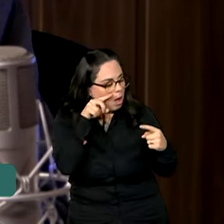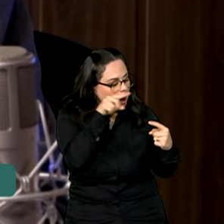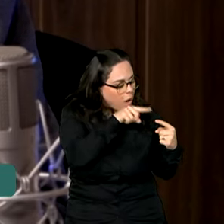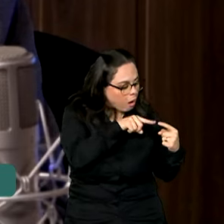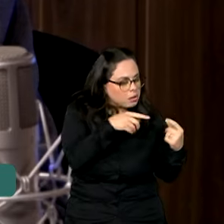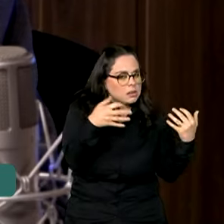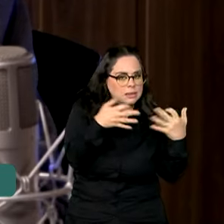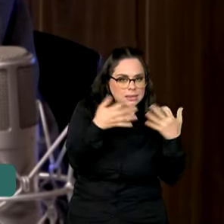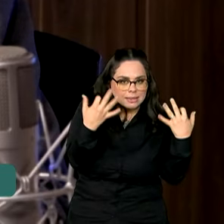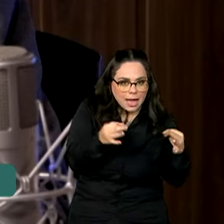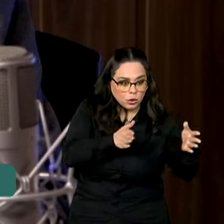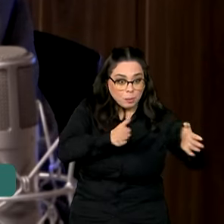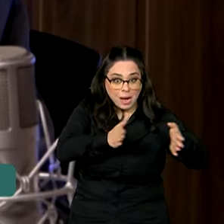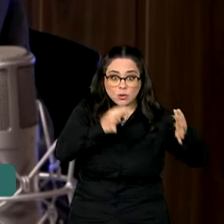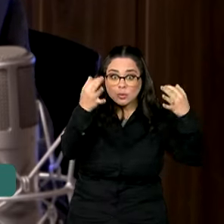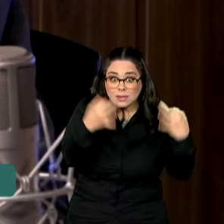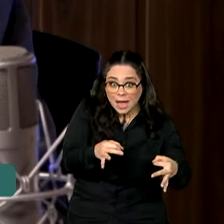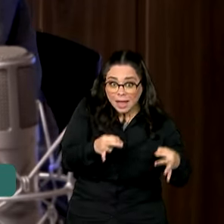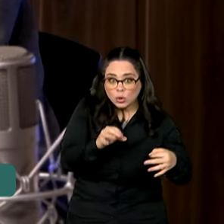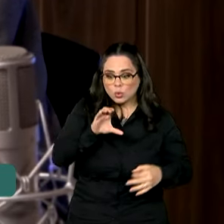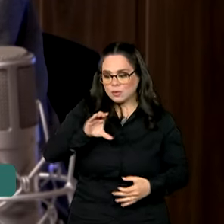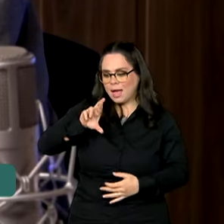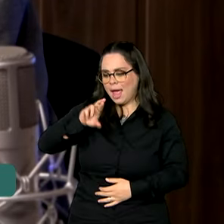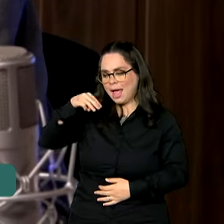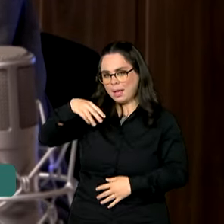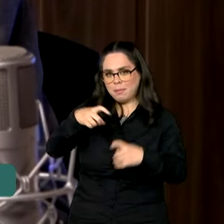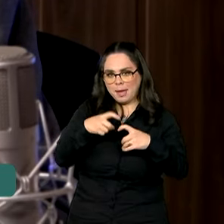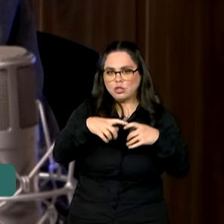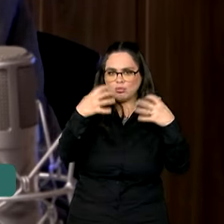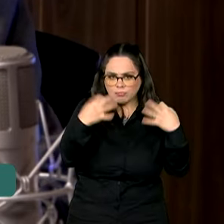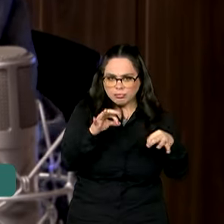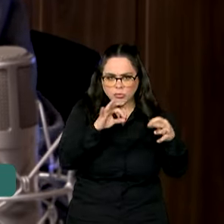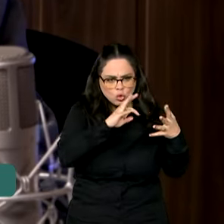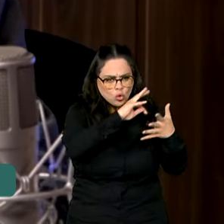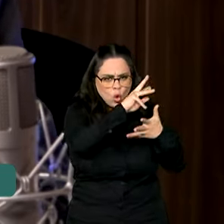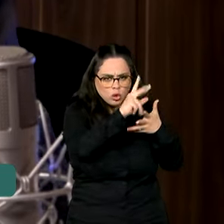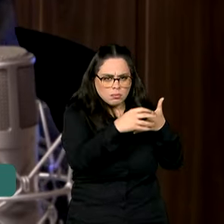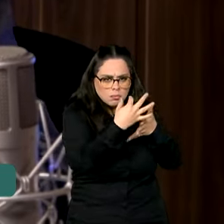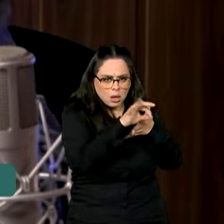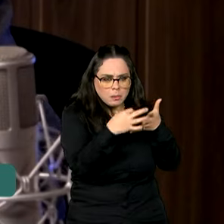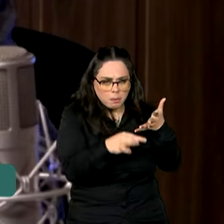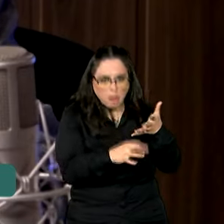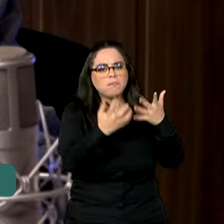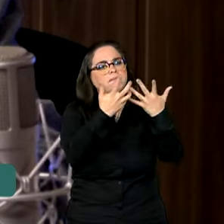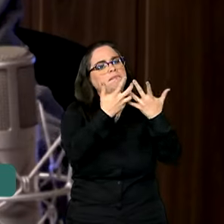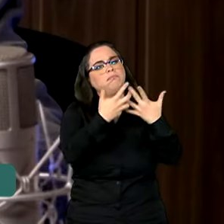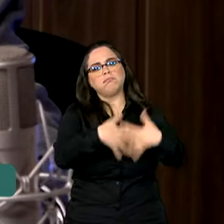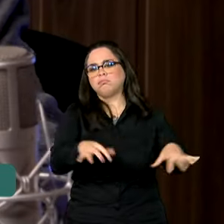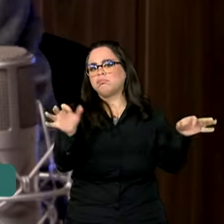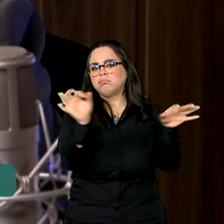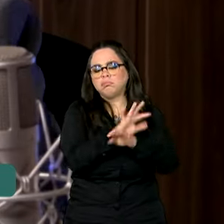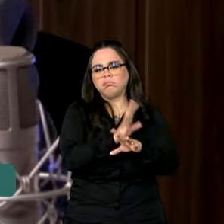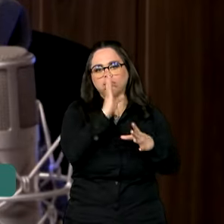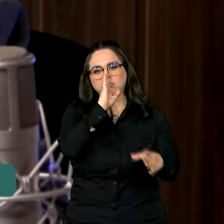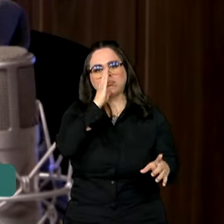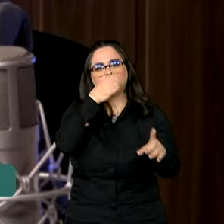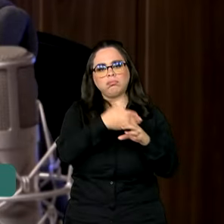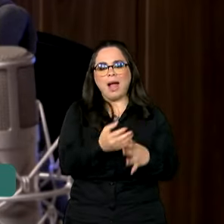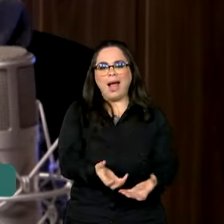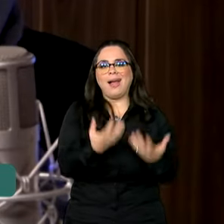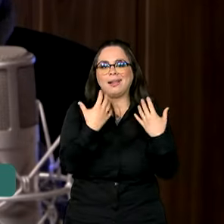ok, está vingente, está com o CRM direitinho do médico, está tudo ok. Nós, automaticamente, estamos fazendo o